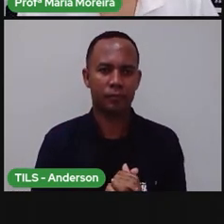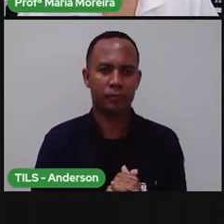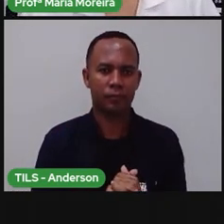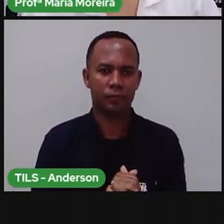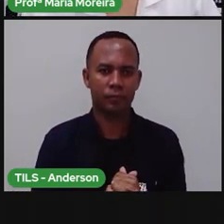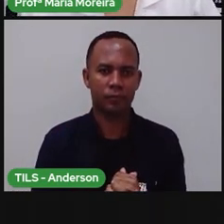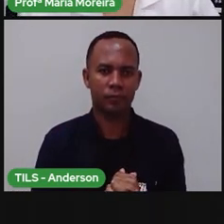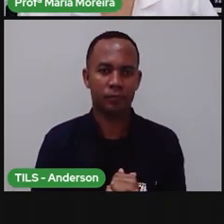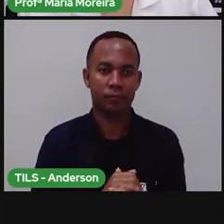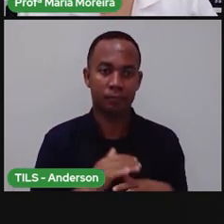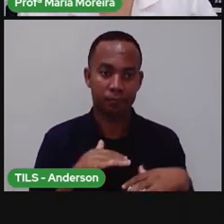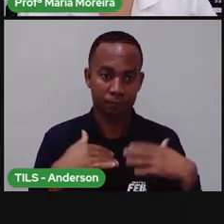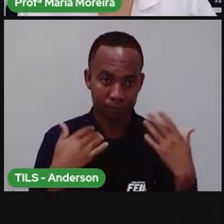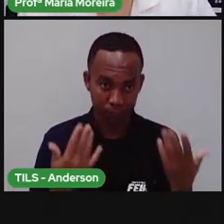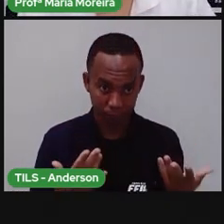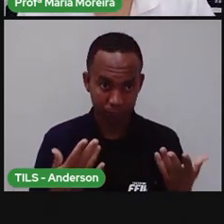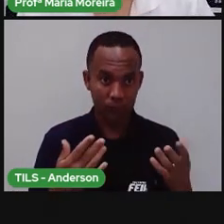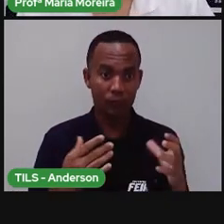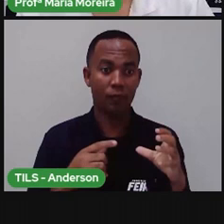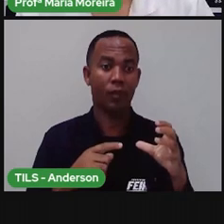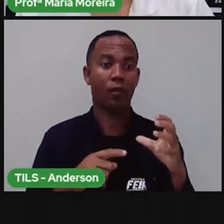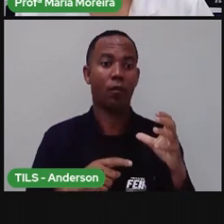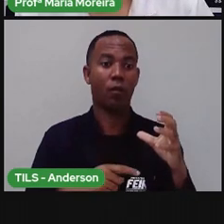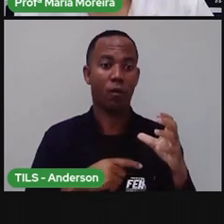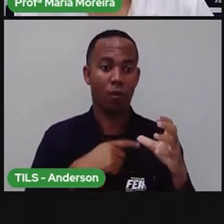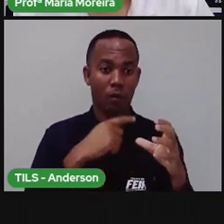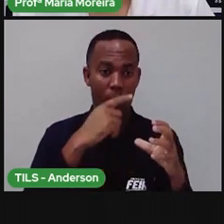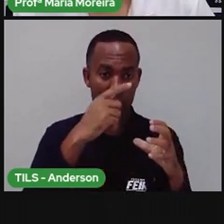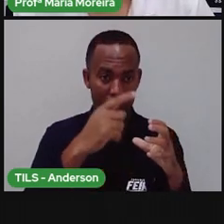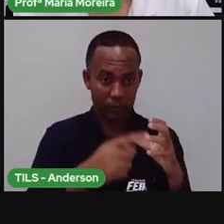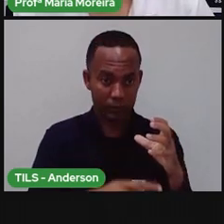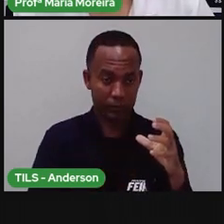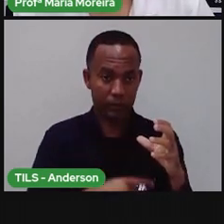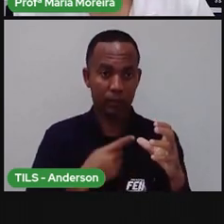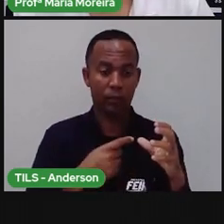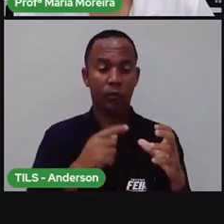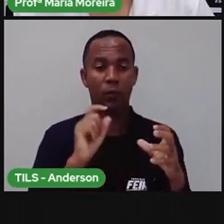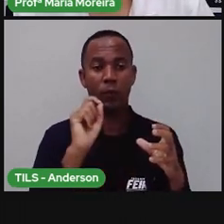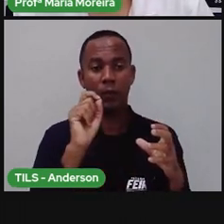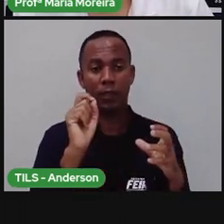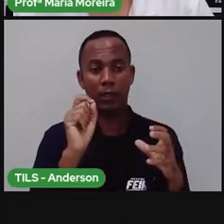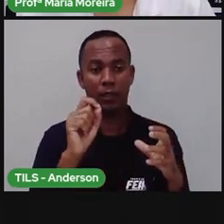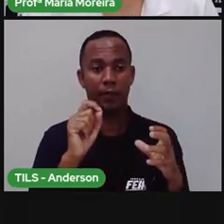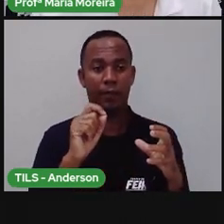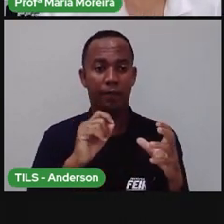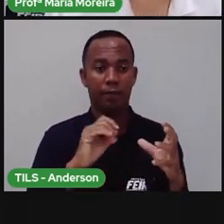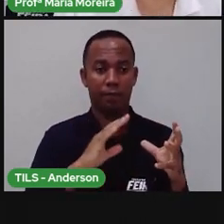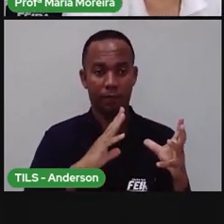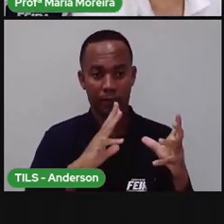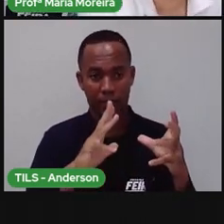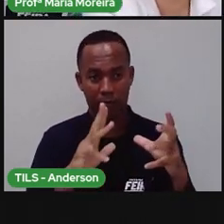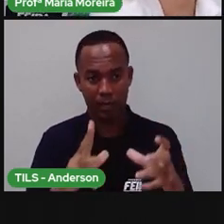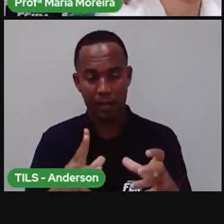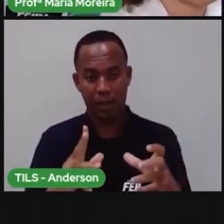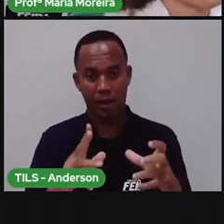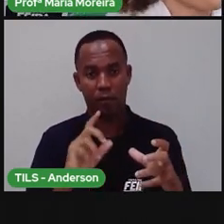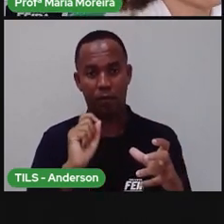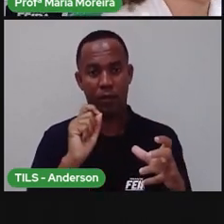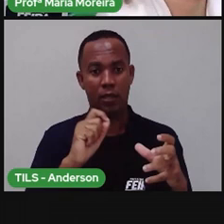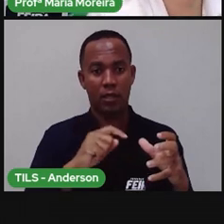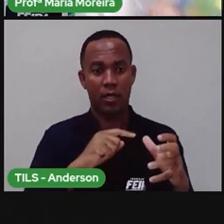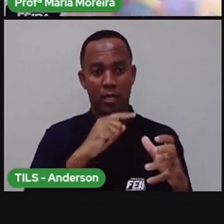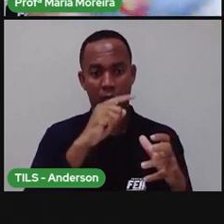Vamos lá. A rotação. É o movimento que a Terra realiza em torno de seu